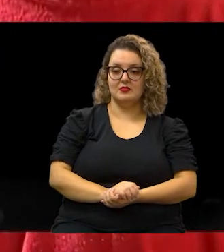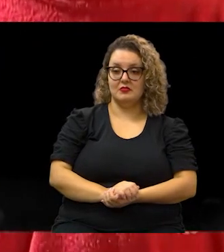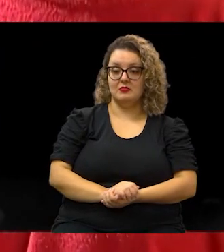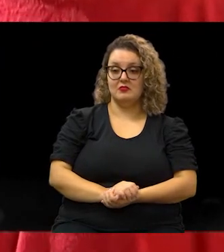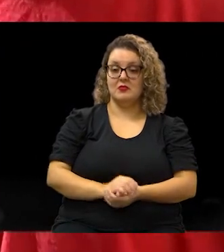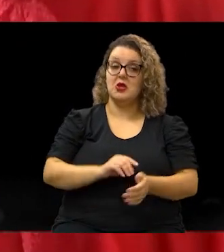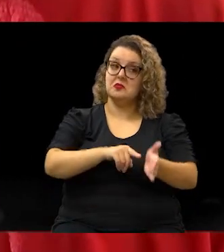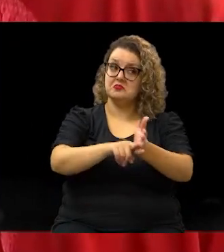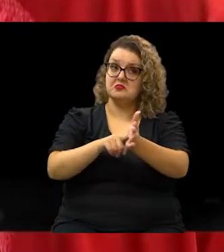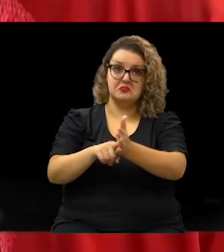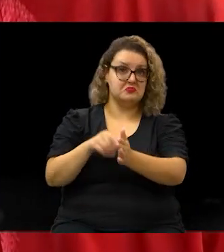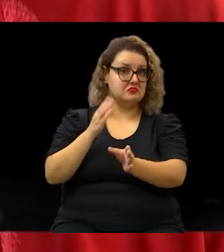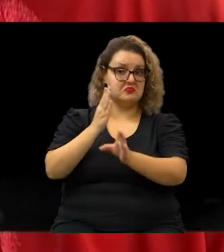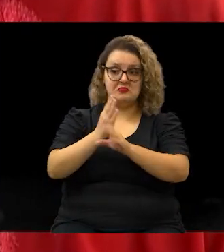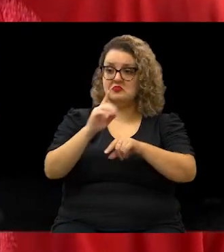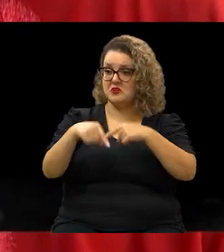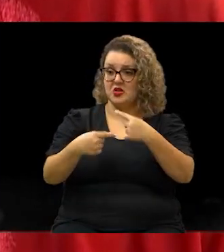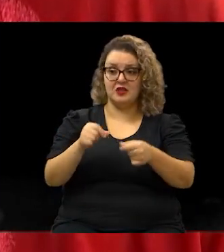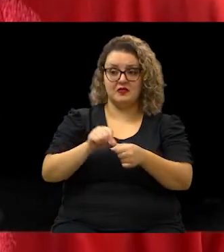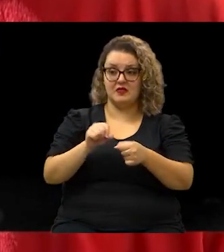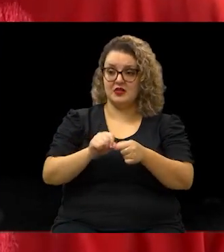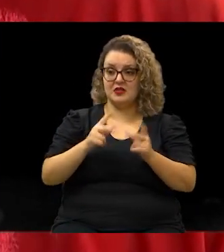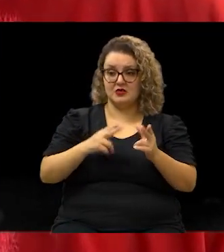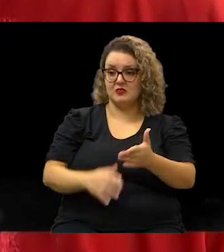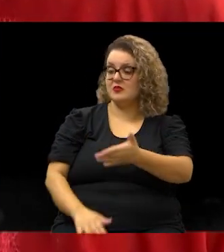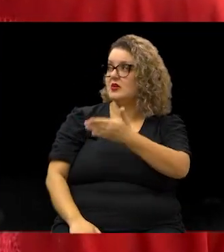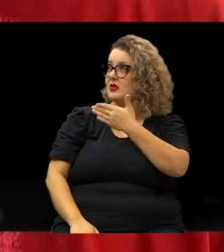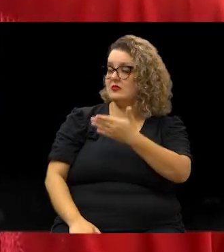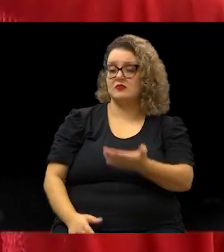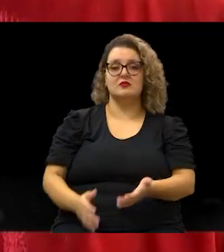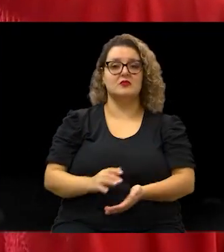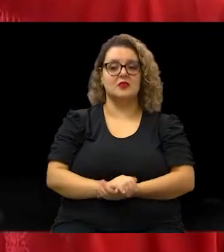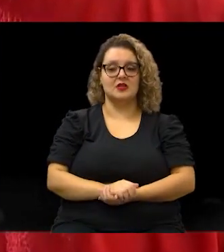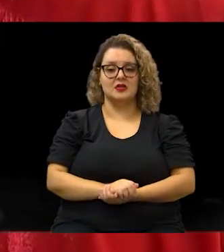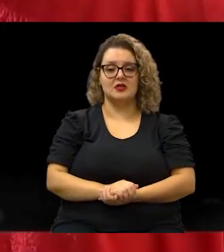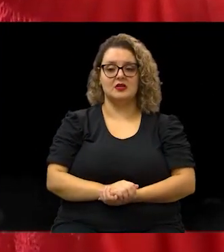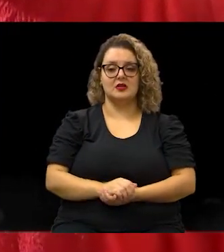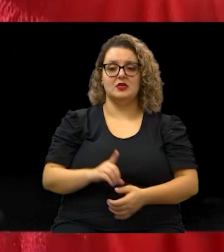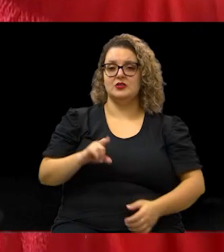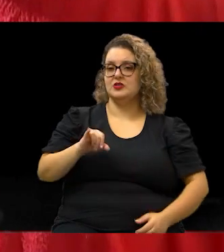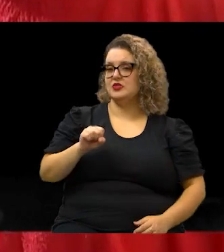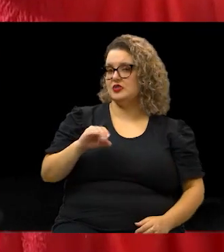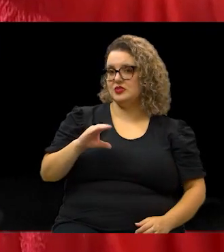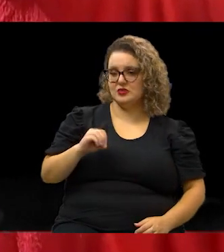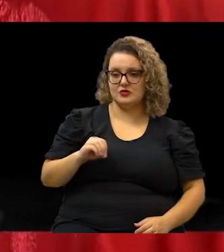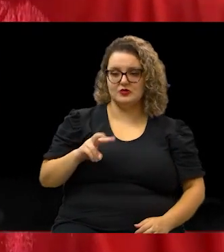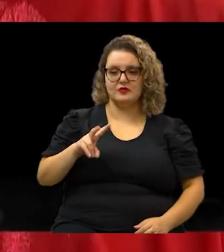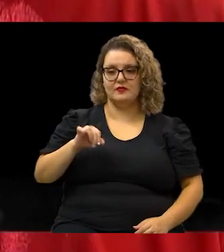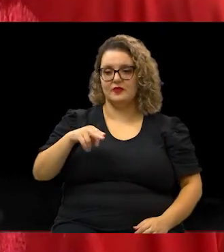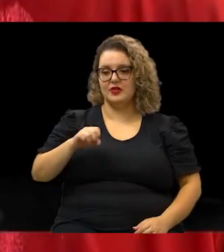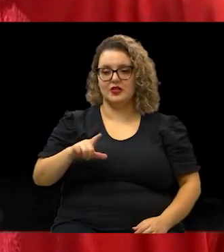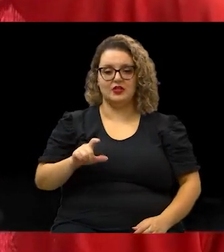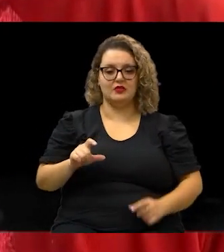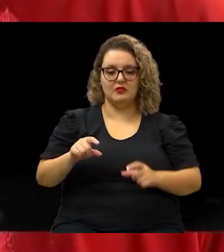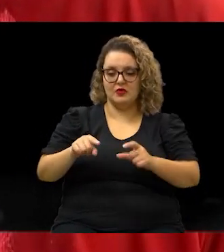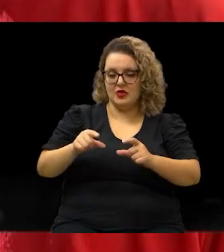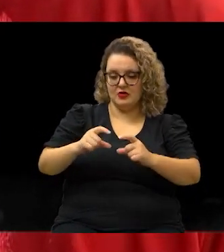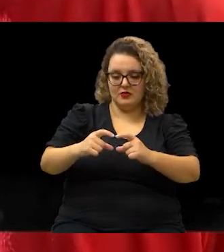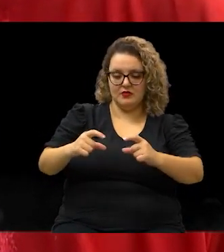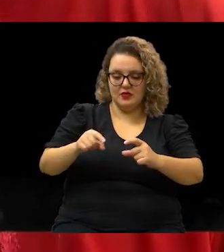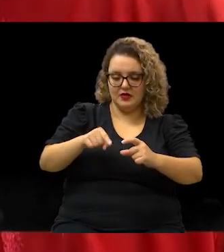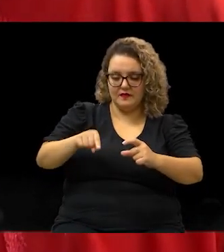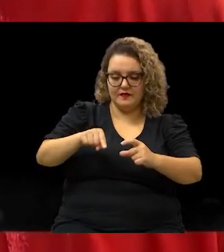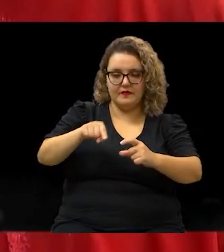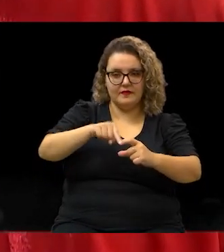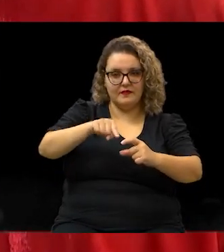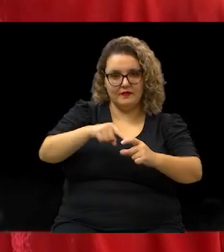pesquisou, gente não encontrou outro fazendo o que ele faz. Restauração de discos de vinil, fitas, retira o ruído, faz todo